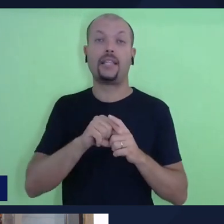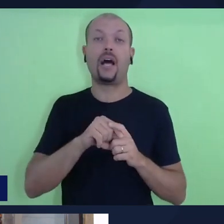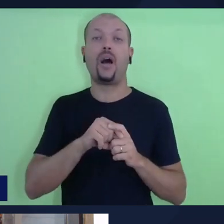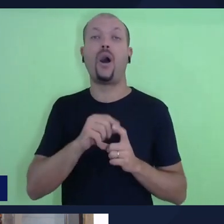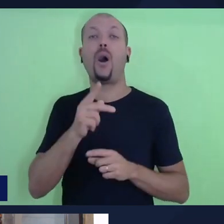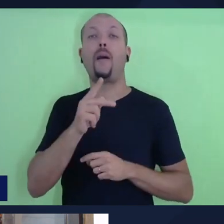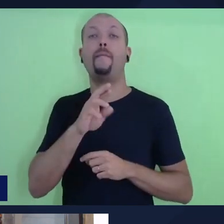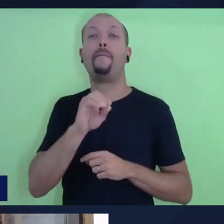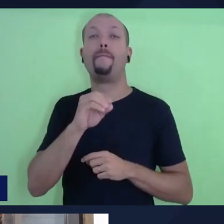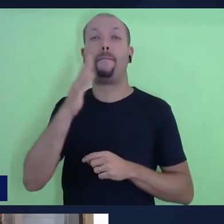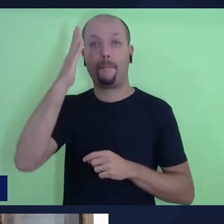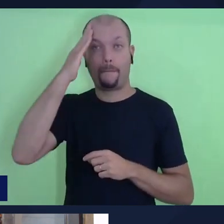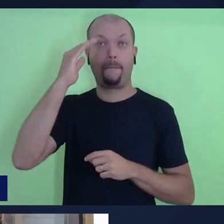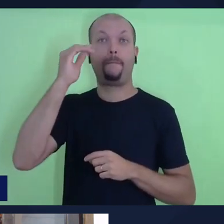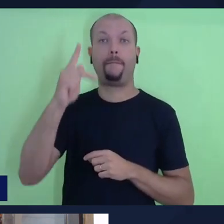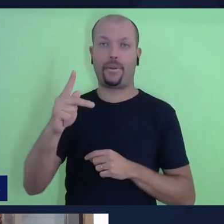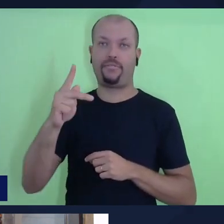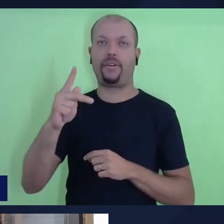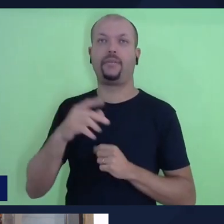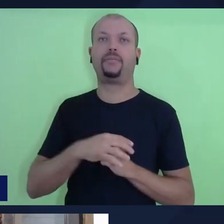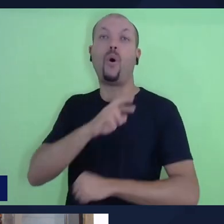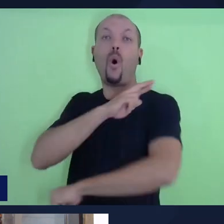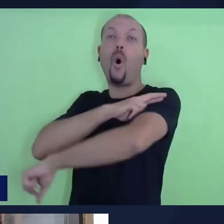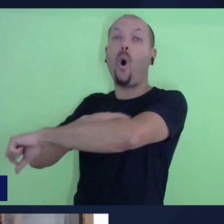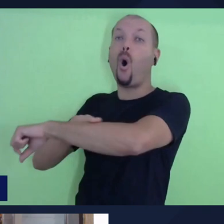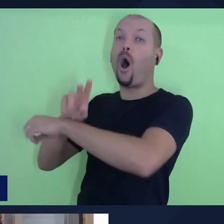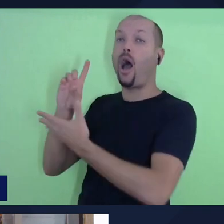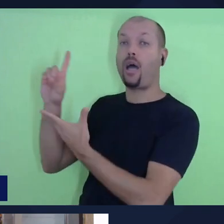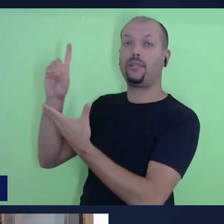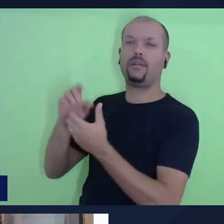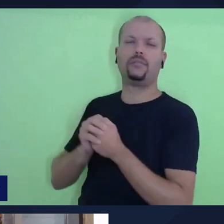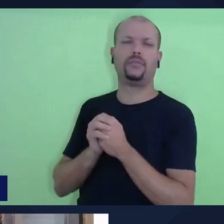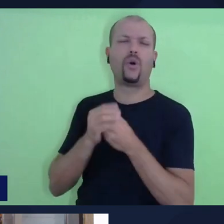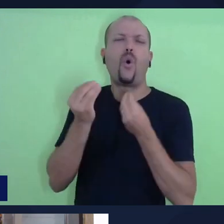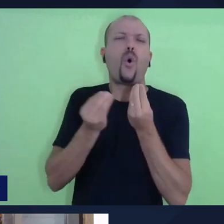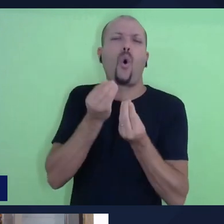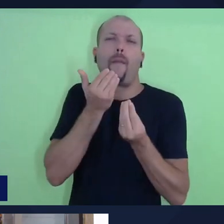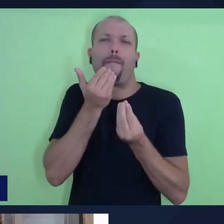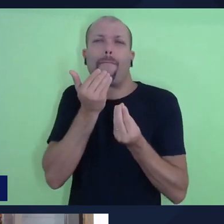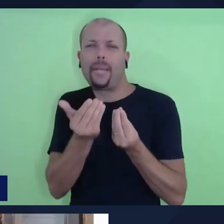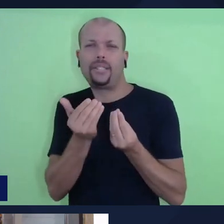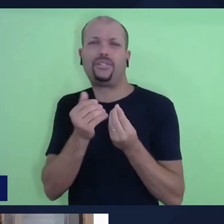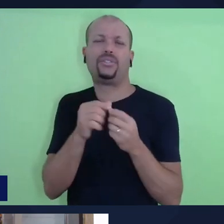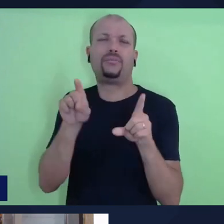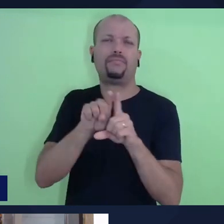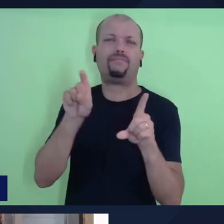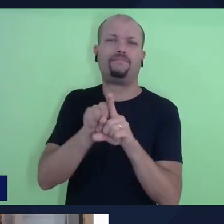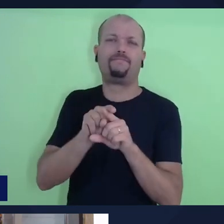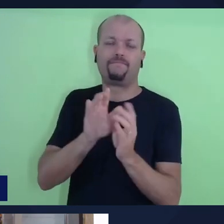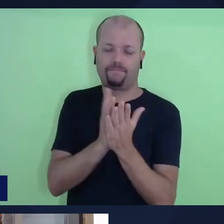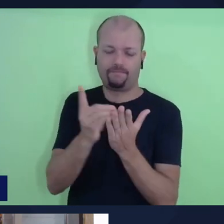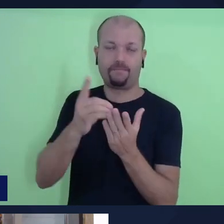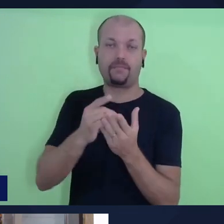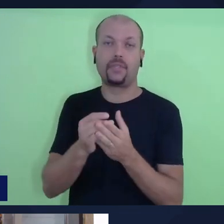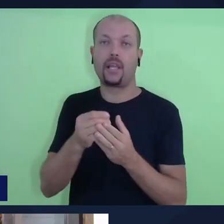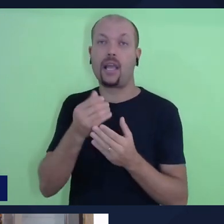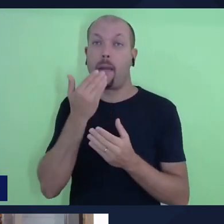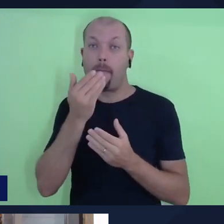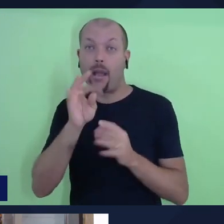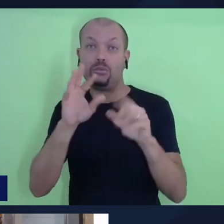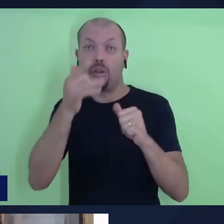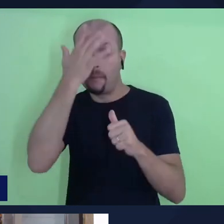honrar a Deus. Como esses, esses pedidos ou conclamações da Bíblia para todos os cristãos